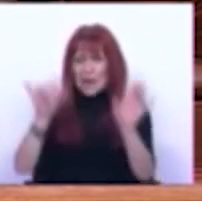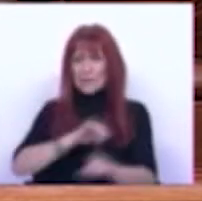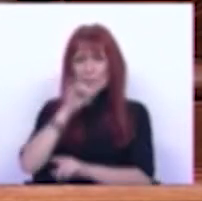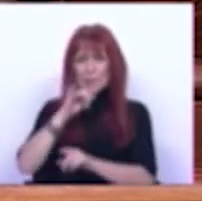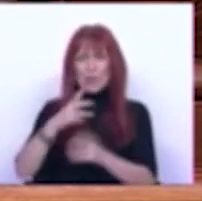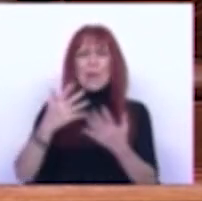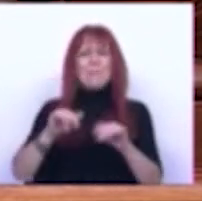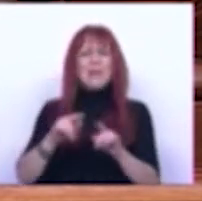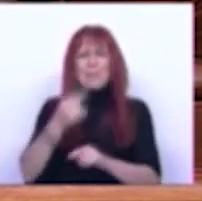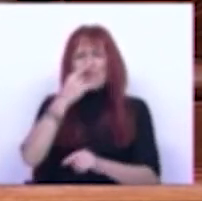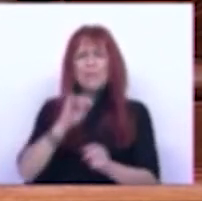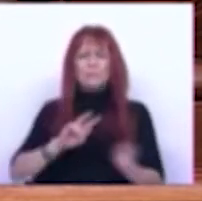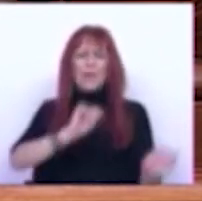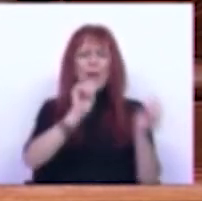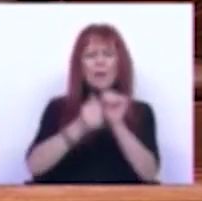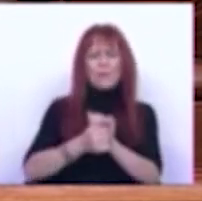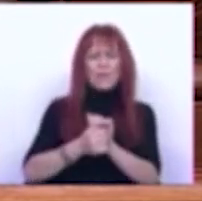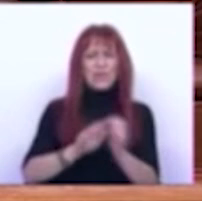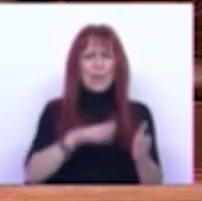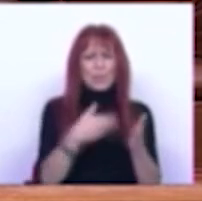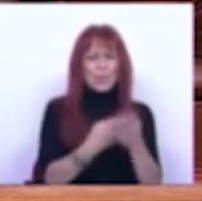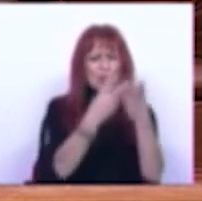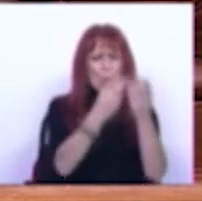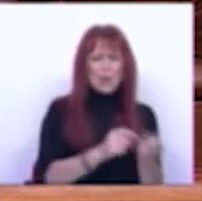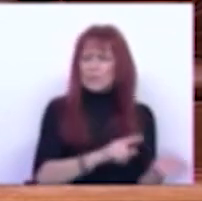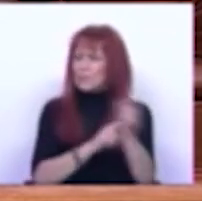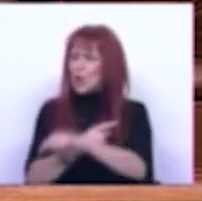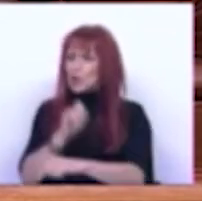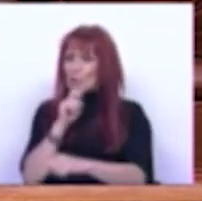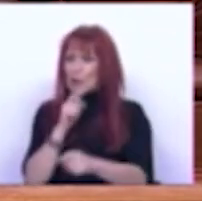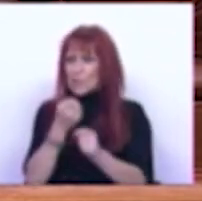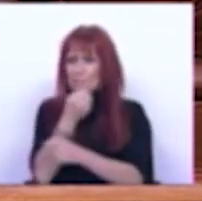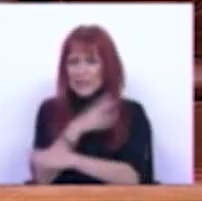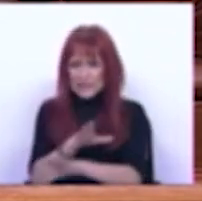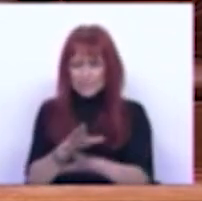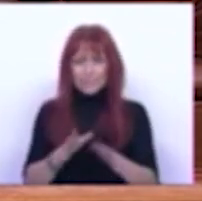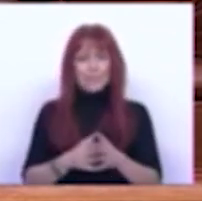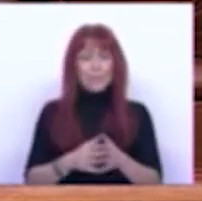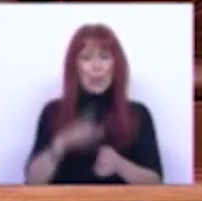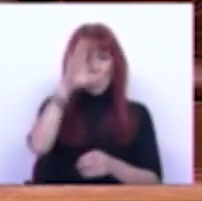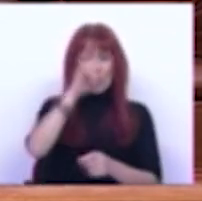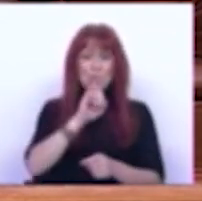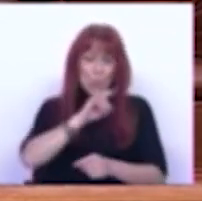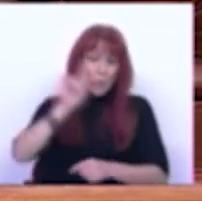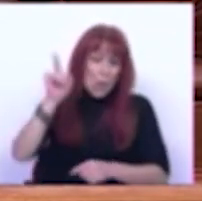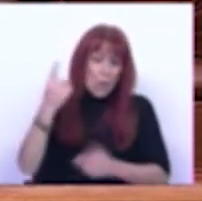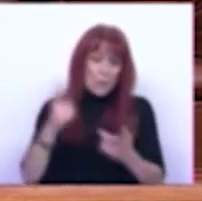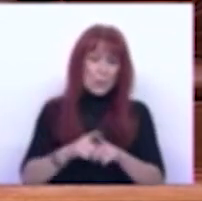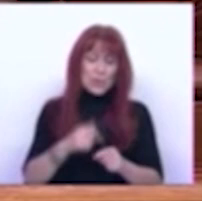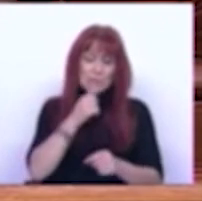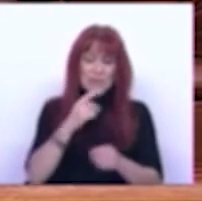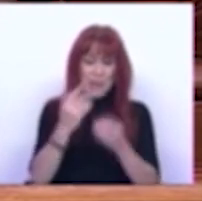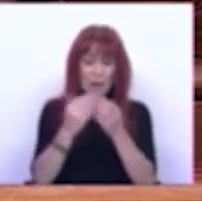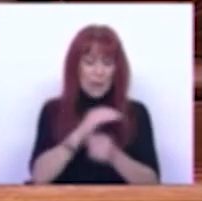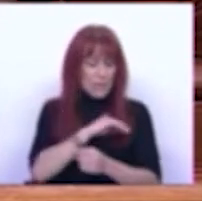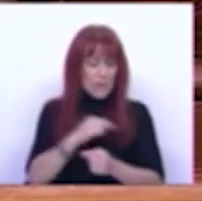mas preferiu transformar a proposta de orçamento numa oportunidade perdida O governo podia e devia tomar medidas para